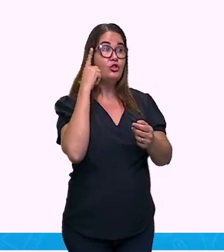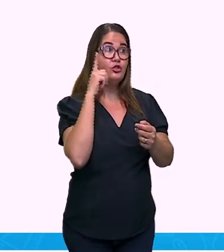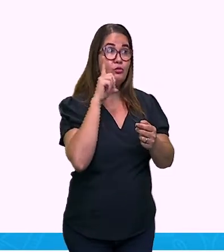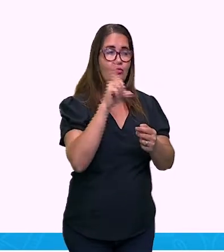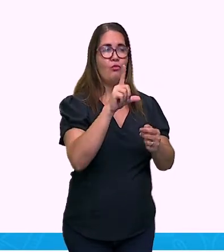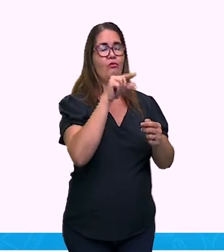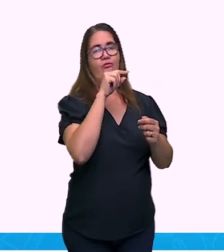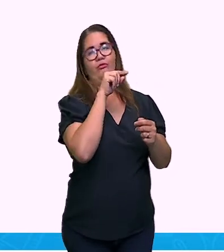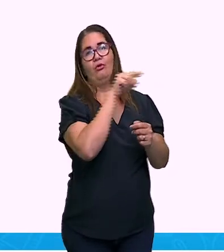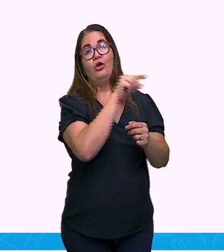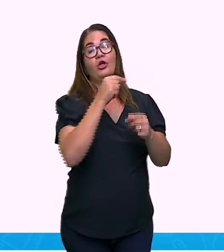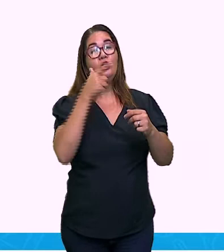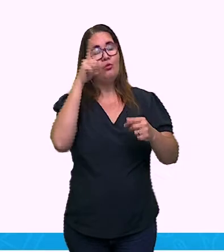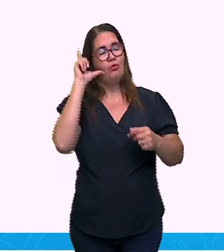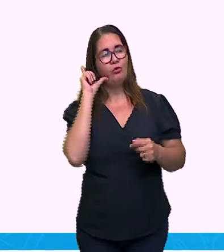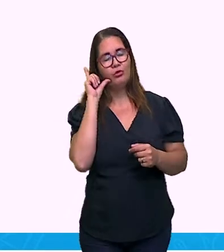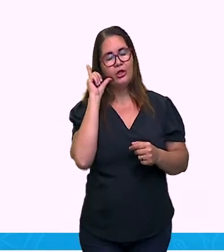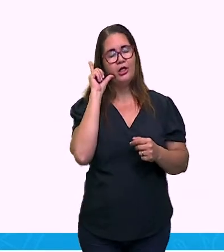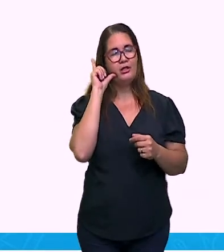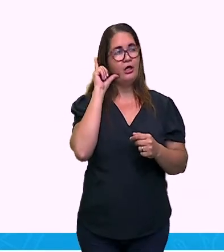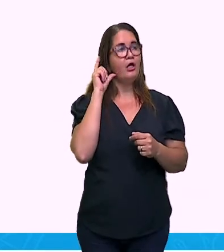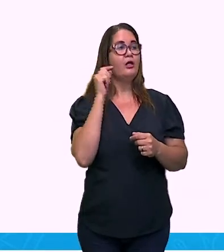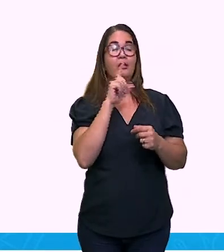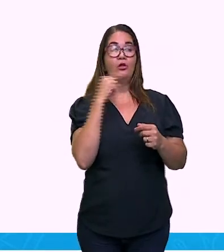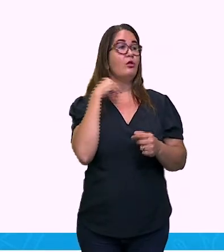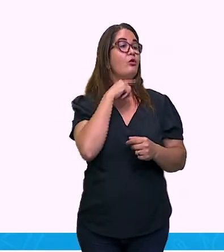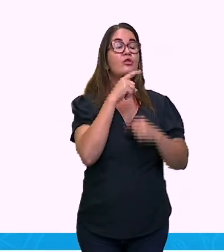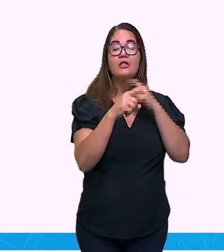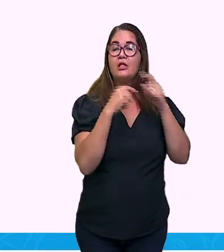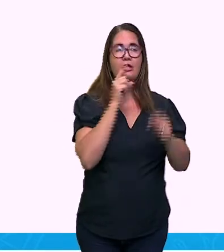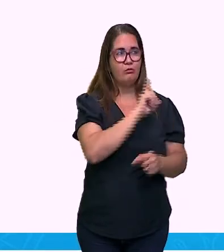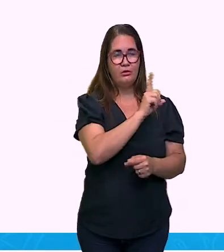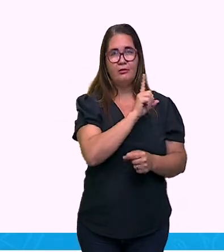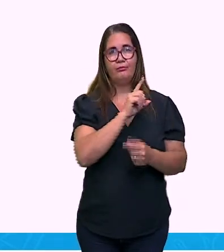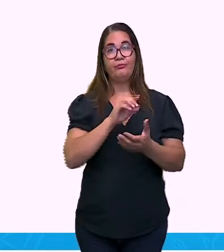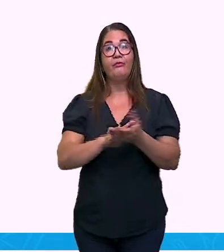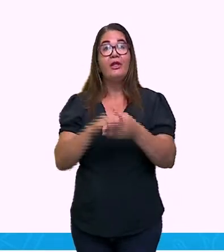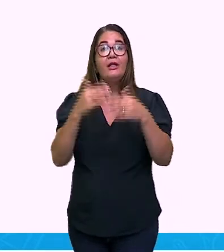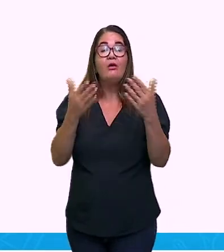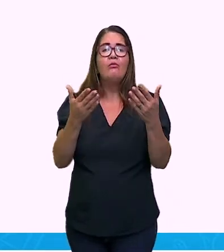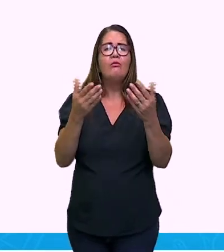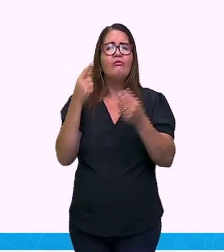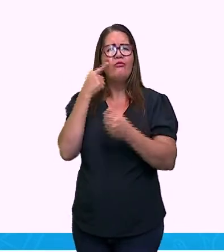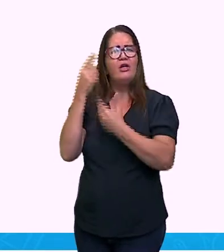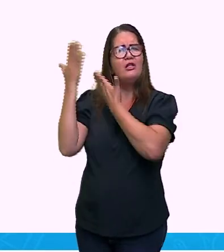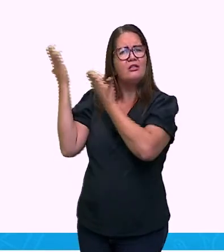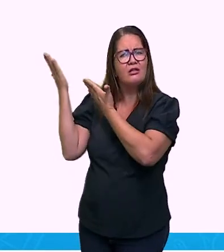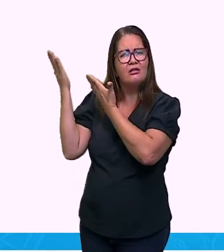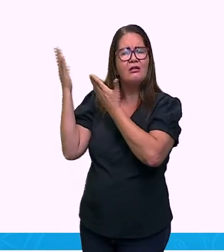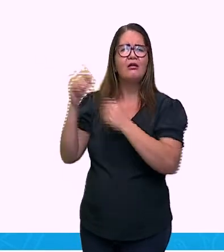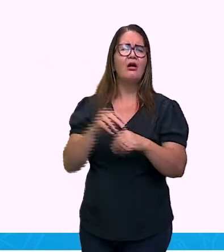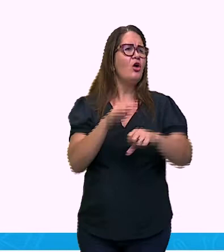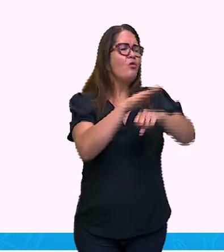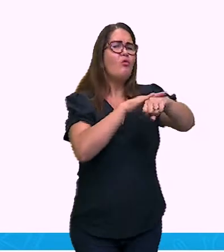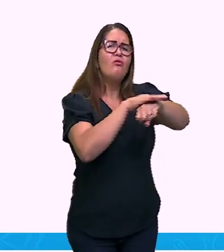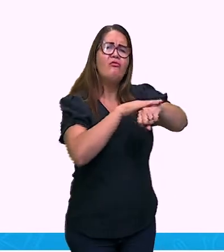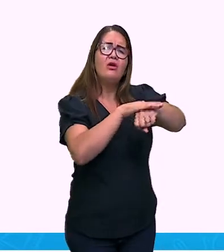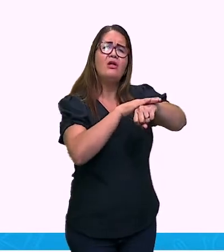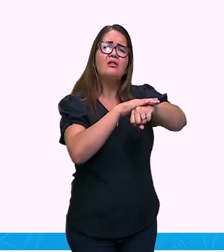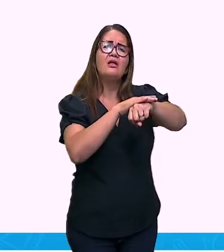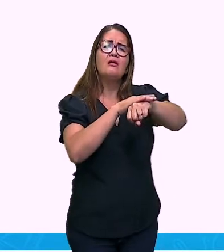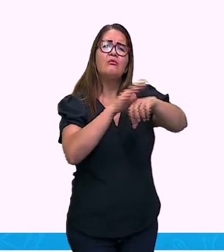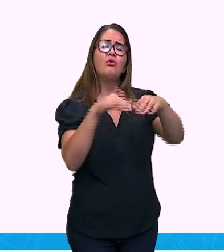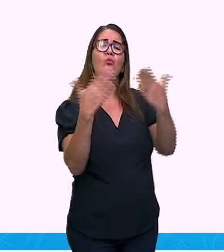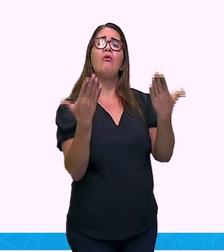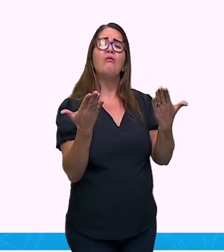qual que é o tipo de conversa que ele quis dizer. Olha, continuar aquela conversa. Mas qual conversa? A que não terminamos